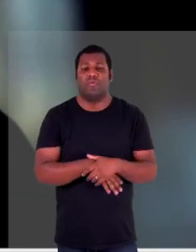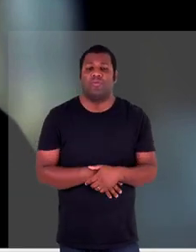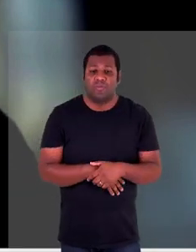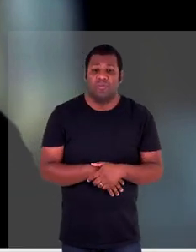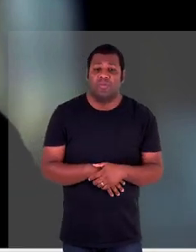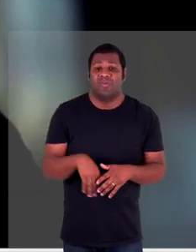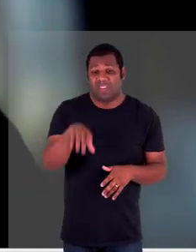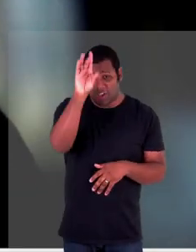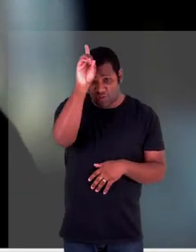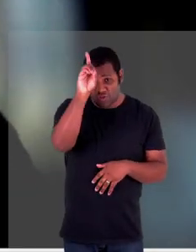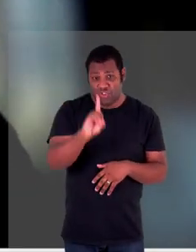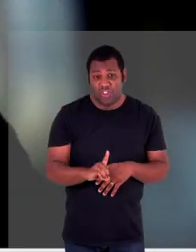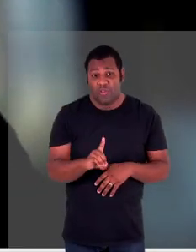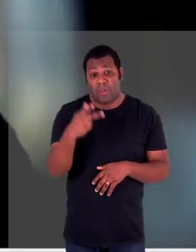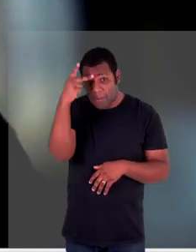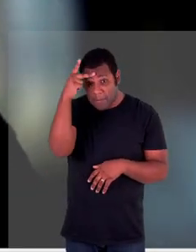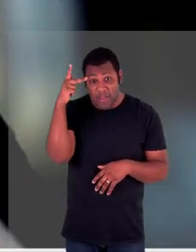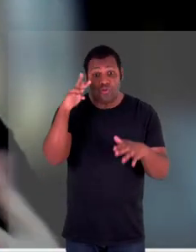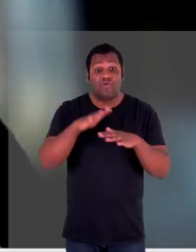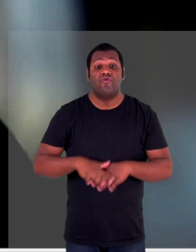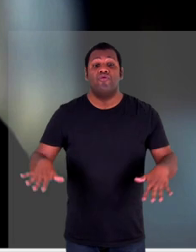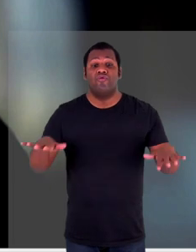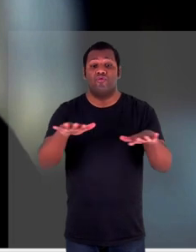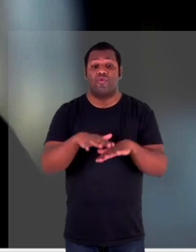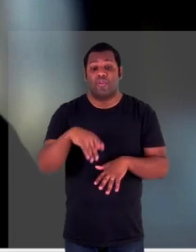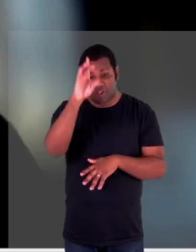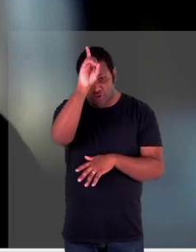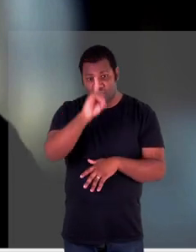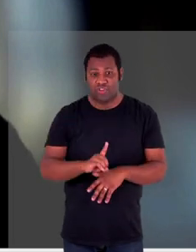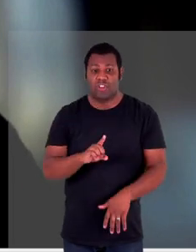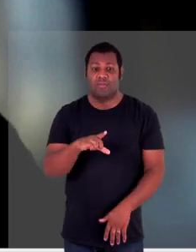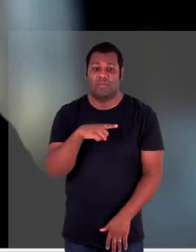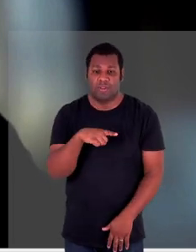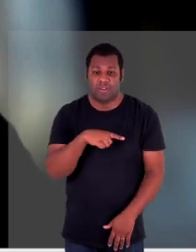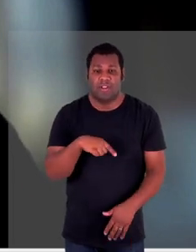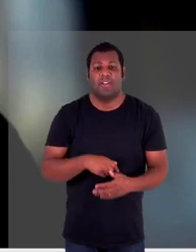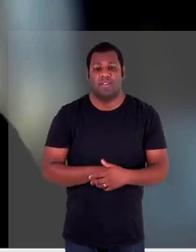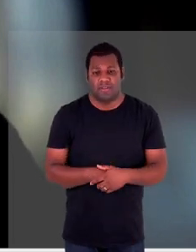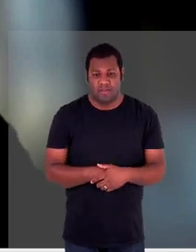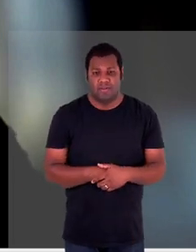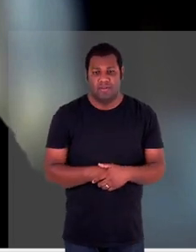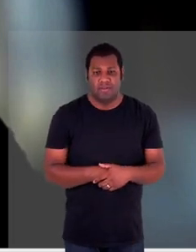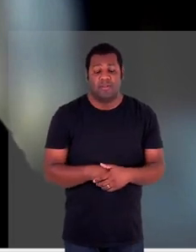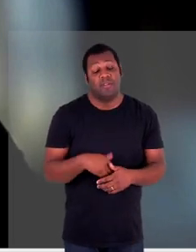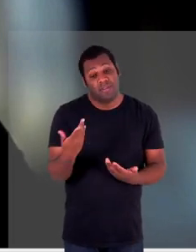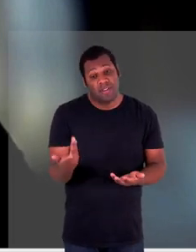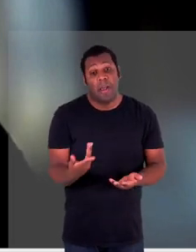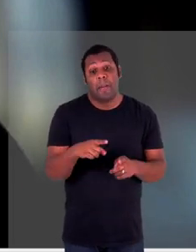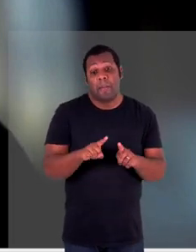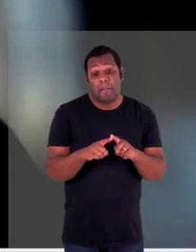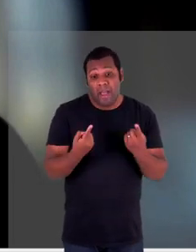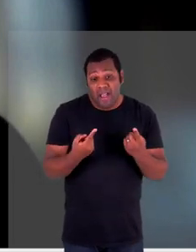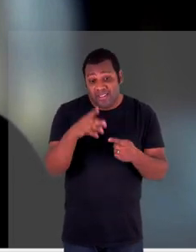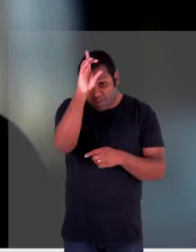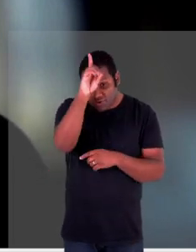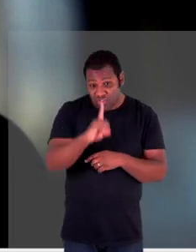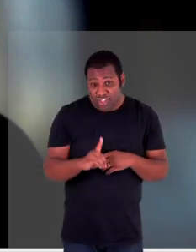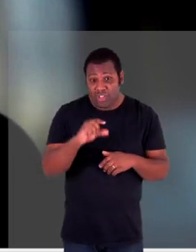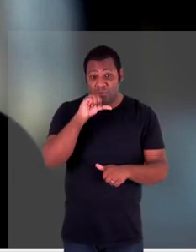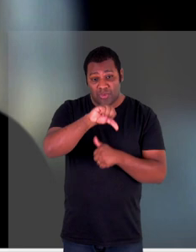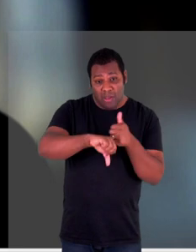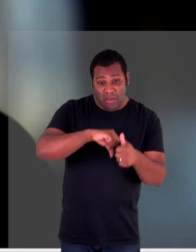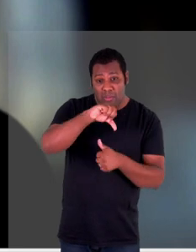direito é imutável o direito ele é maleável o direito ele muda constantemente o direito ele muda conforme a sociedade